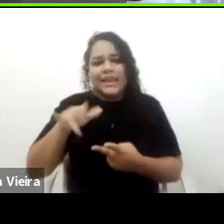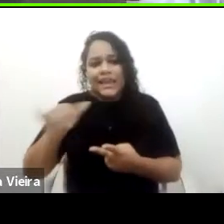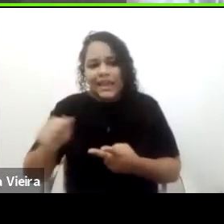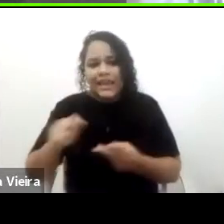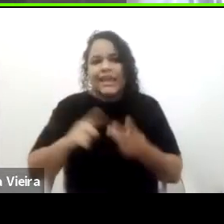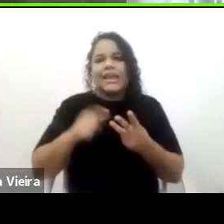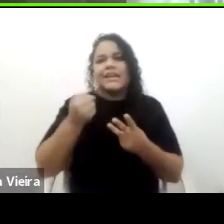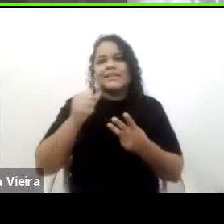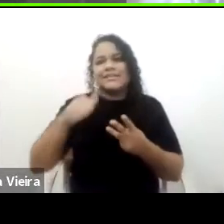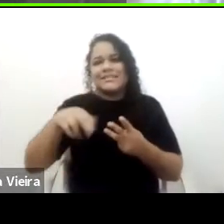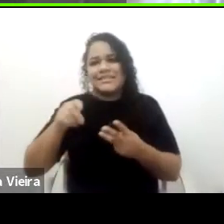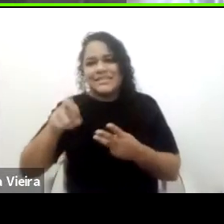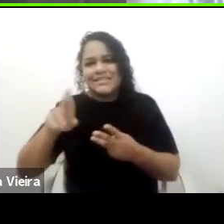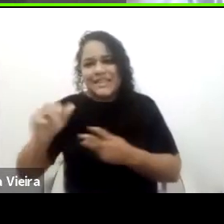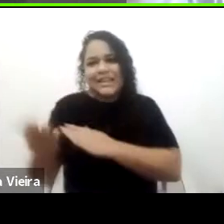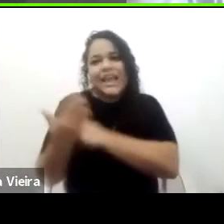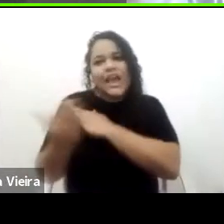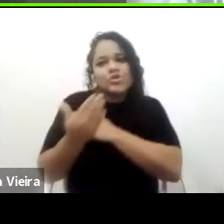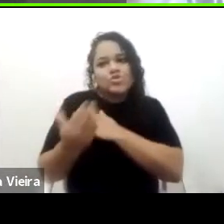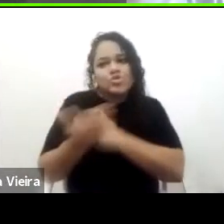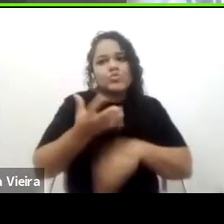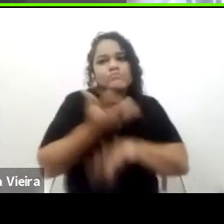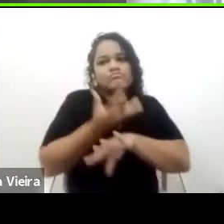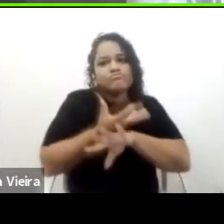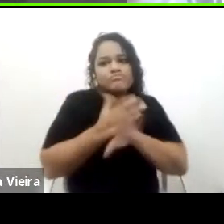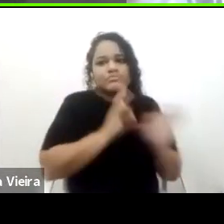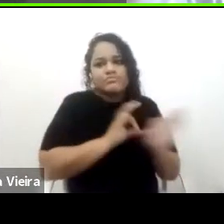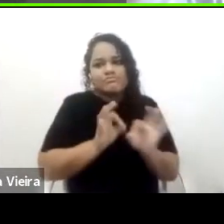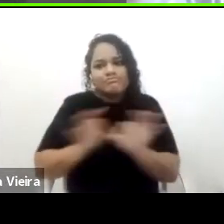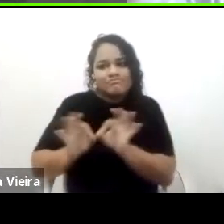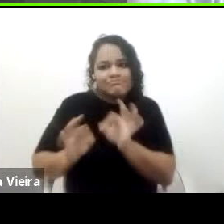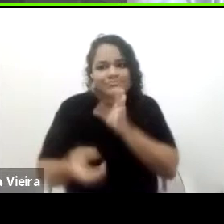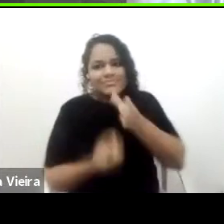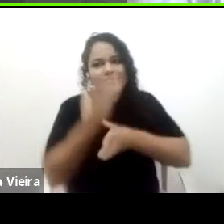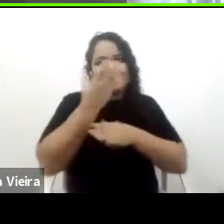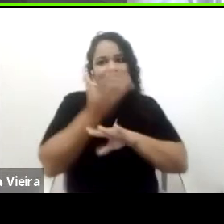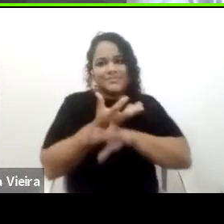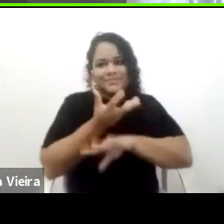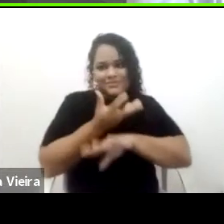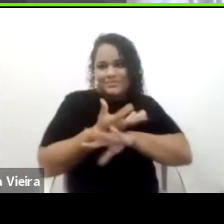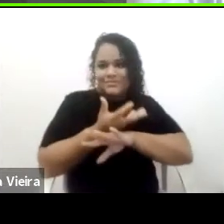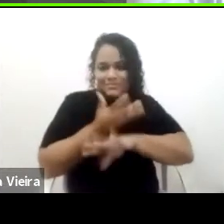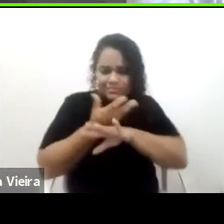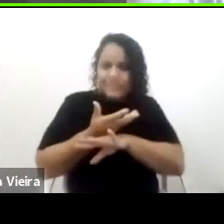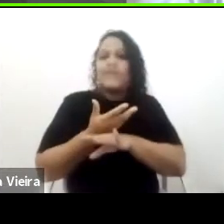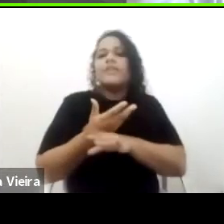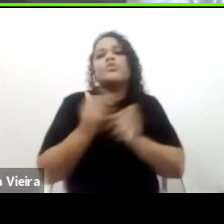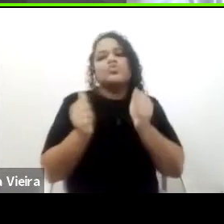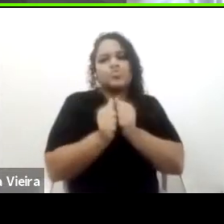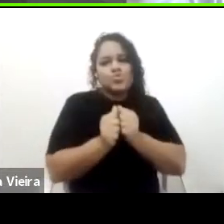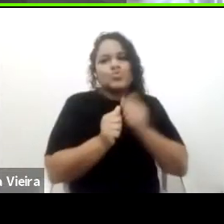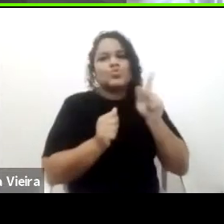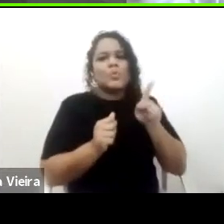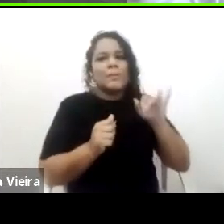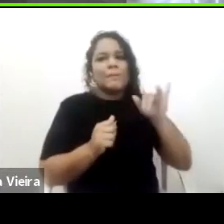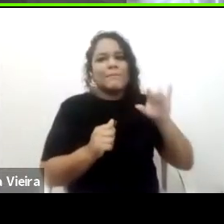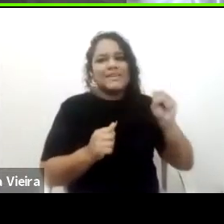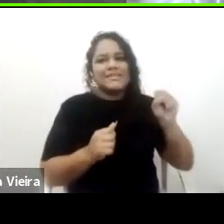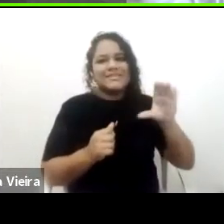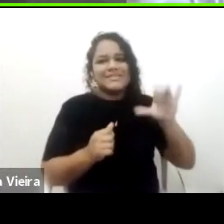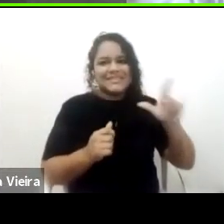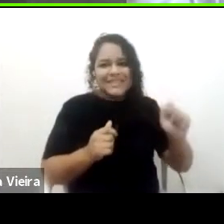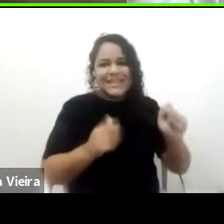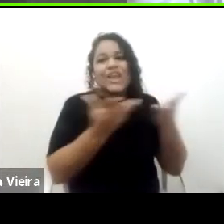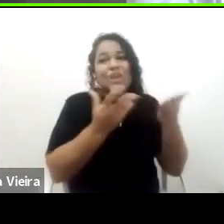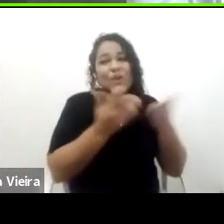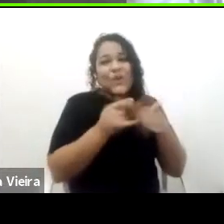fazer a disciplina, inventar essa disciplina junto com a Priscila também, quem hoje cumpriu o papel também de técnica aqui